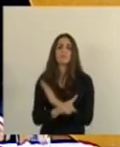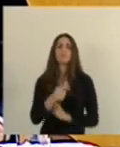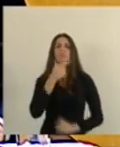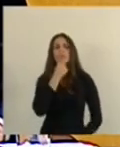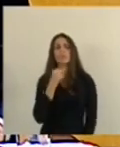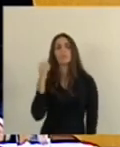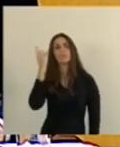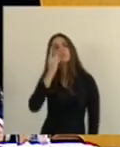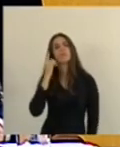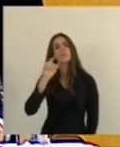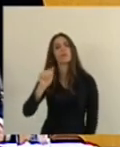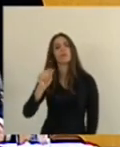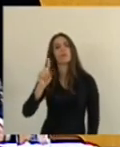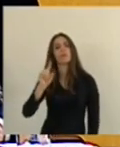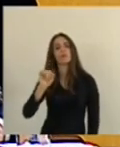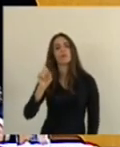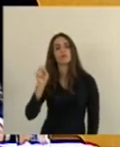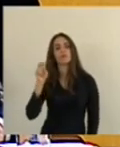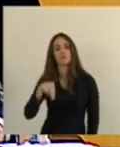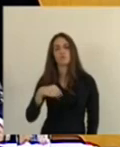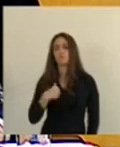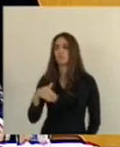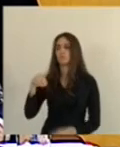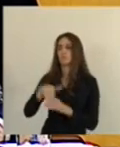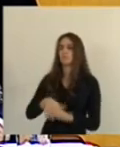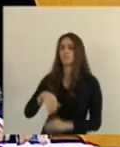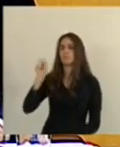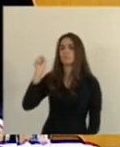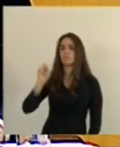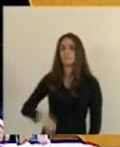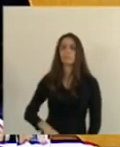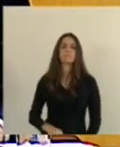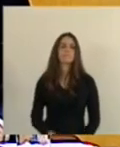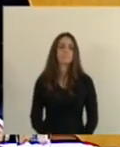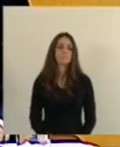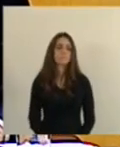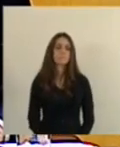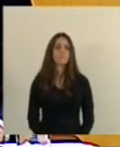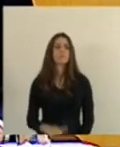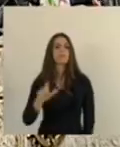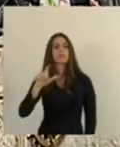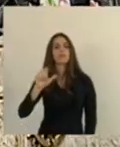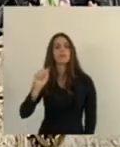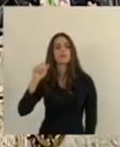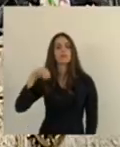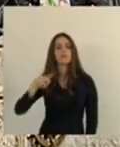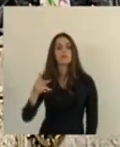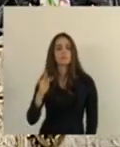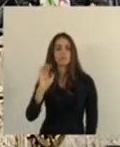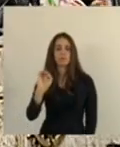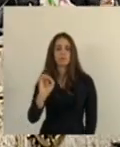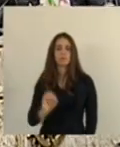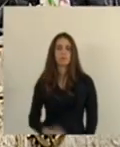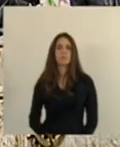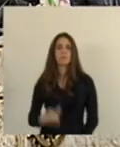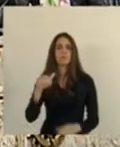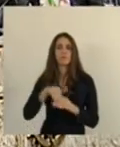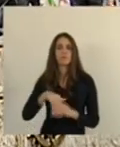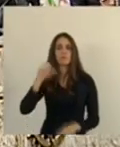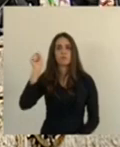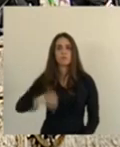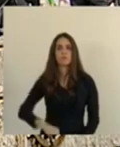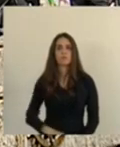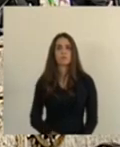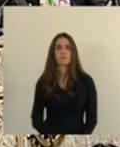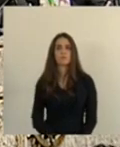Adilson Espíndola? Voto sim, Sr. Presidente. Adilson Espíndola vota sim. Alexandre Chambinho? Voto sim, Sr.